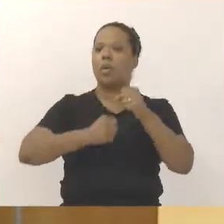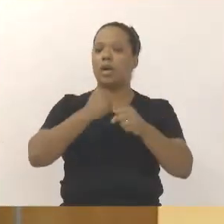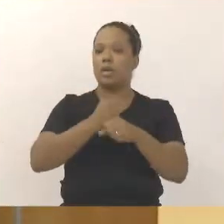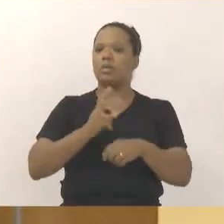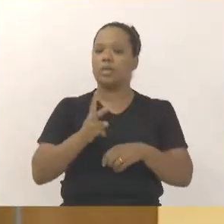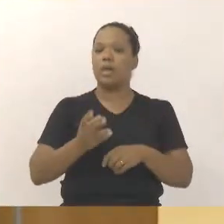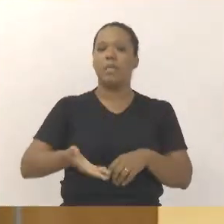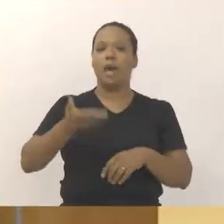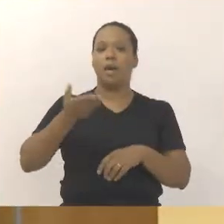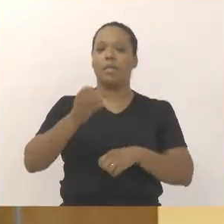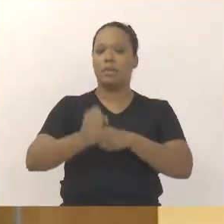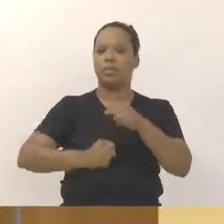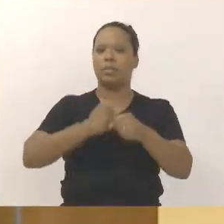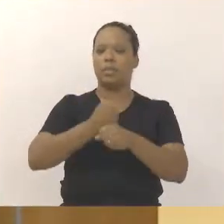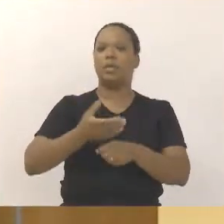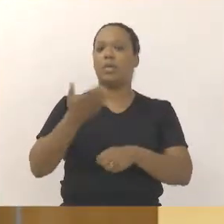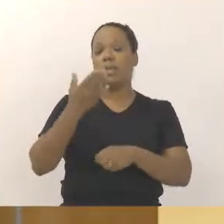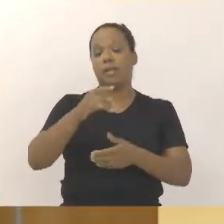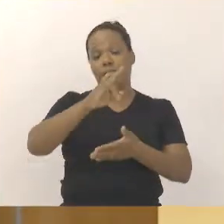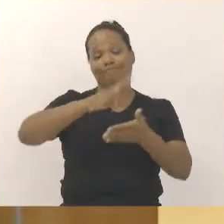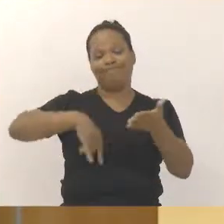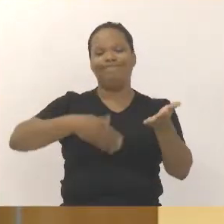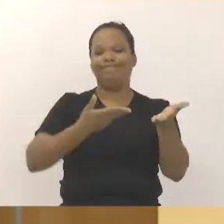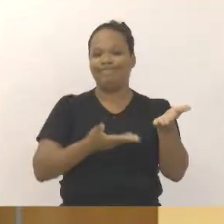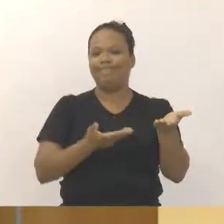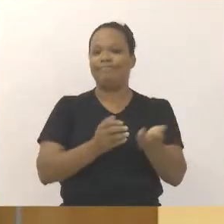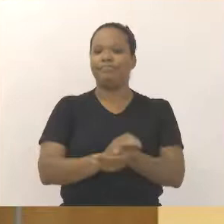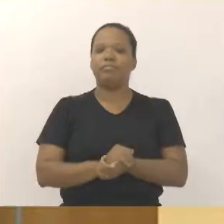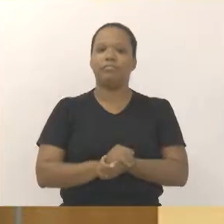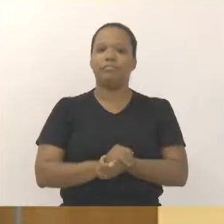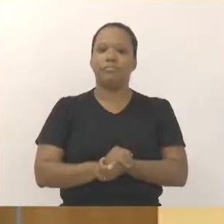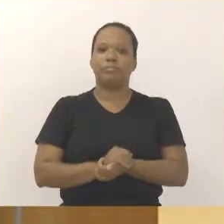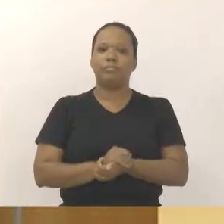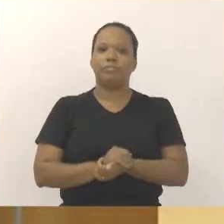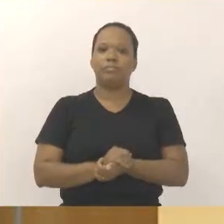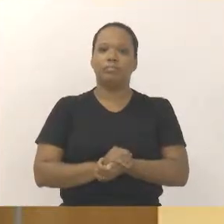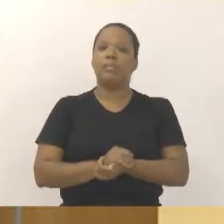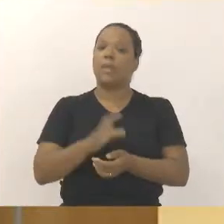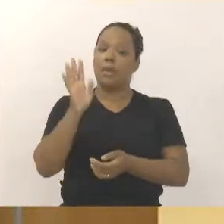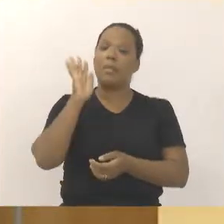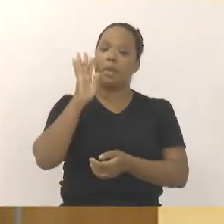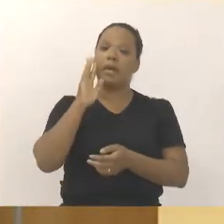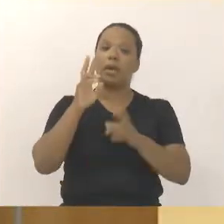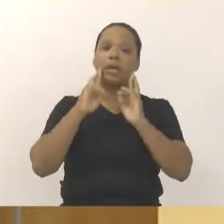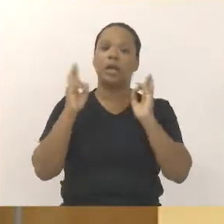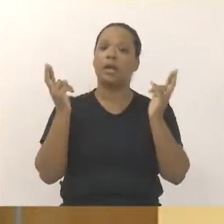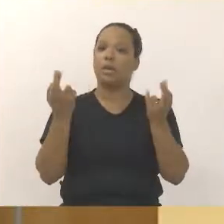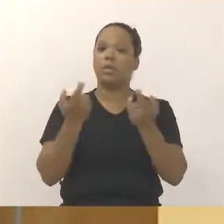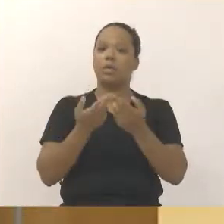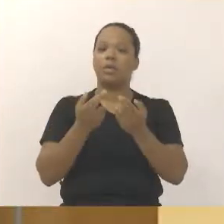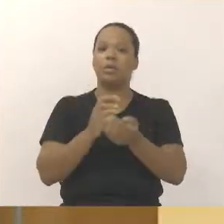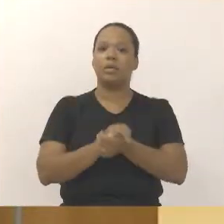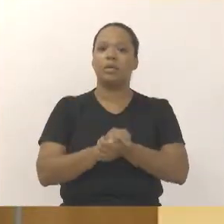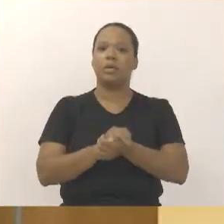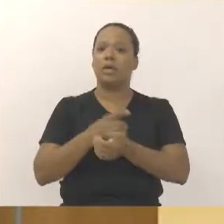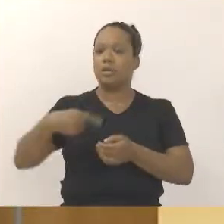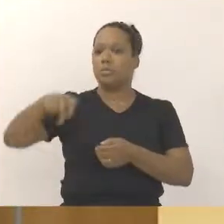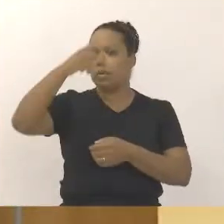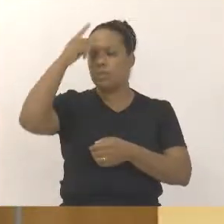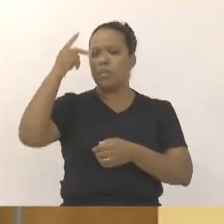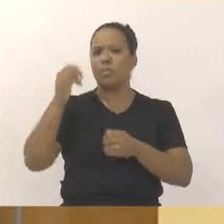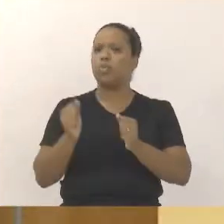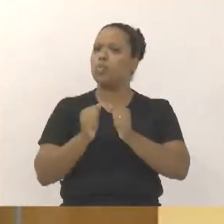anos. A gente tem que passar por isso. Então, fica aí também. Foi muito bacana a reunião, onde muitas pessoas puderam participar.